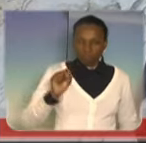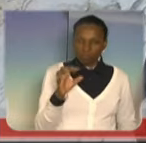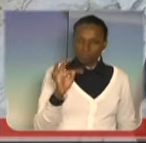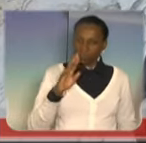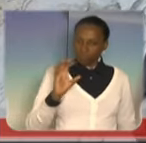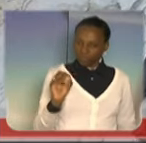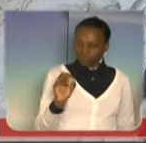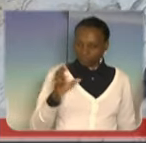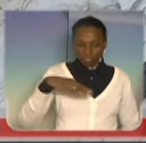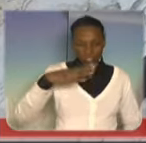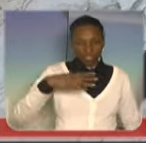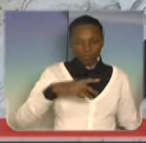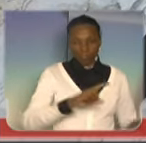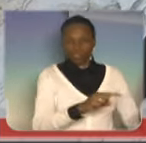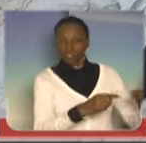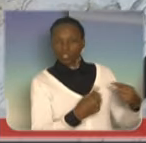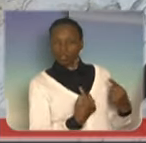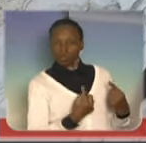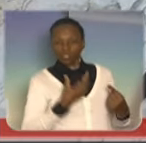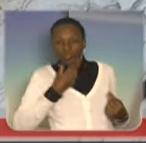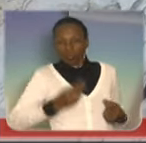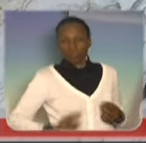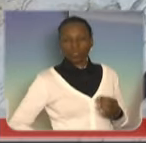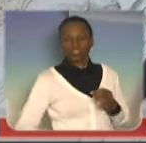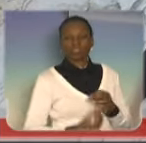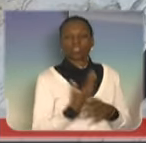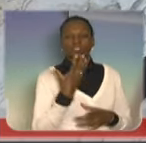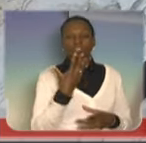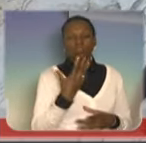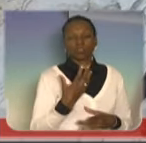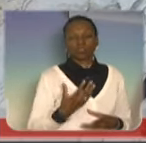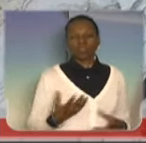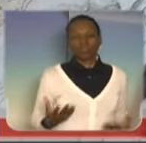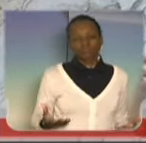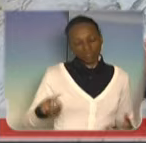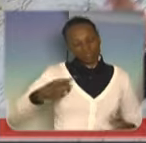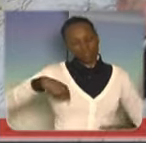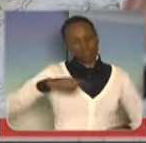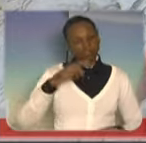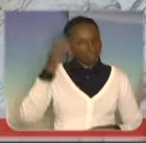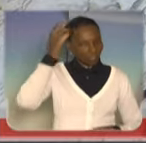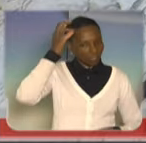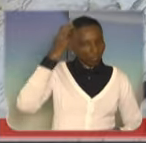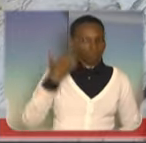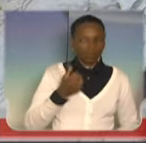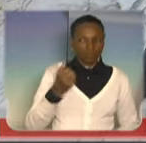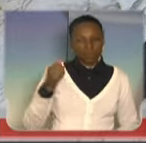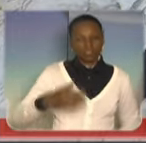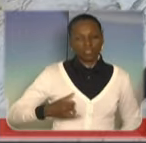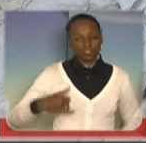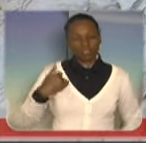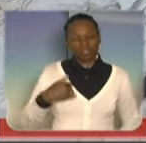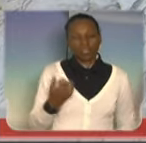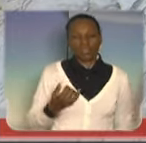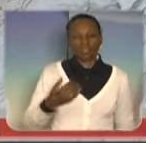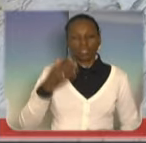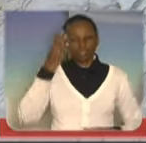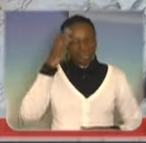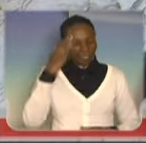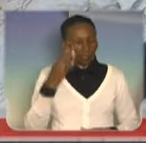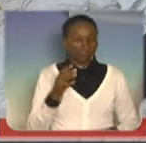nós estamos fazendo. Nós temos que ensinar nossas crianças no caminho do bem, da disciplina. Quando eles tiverem idade para optar, eles optarem pela